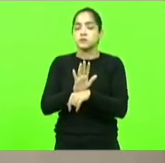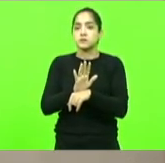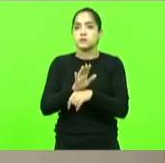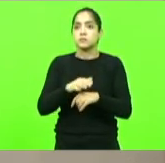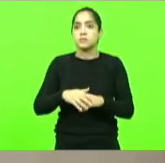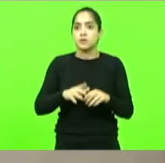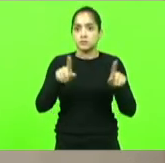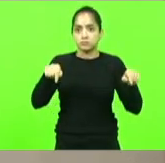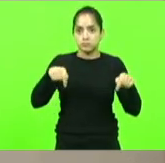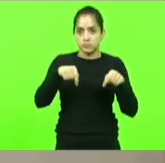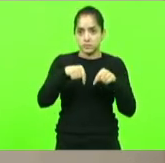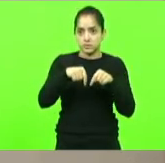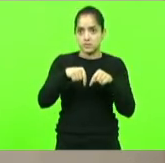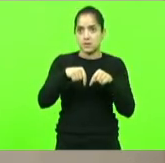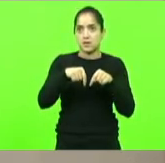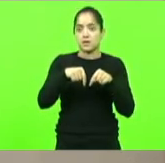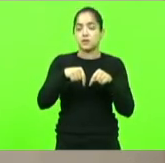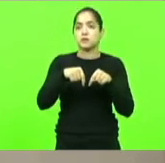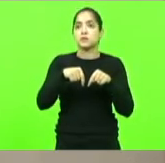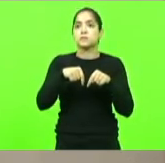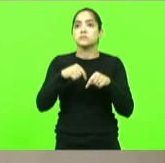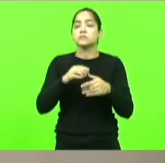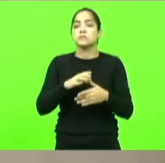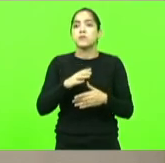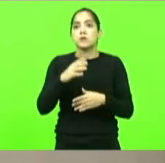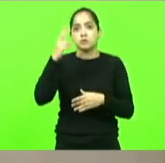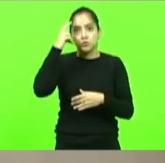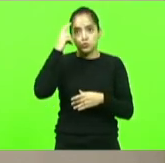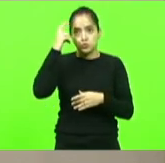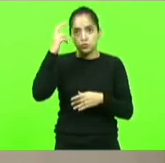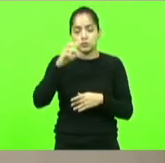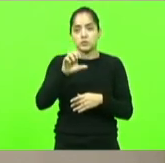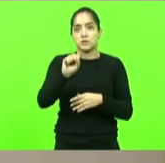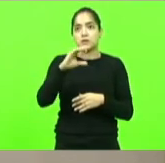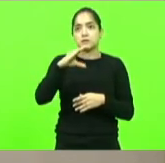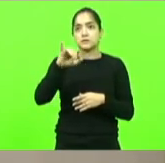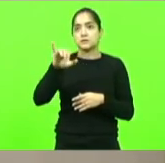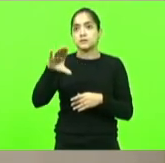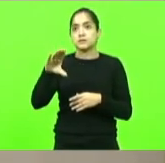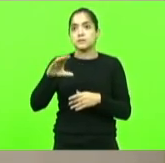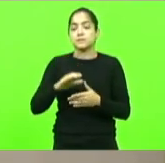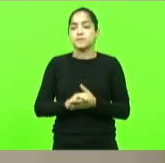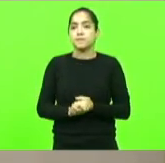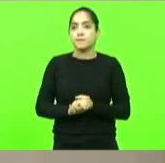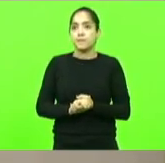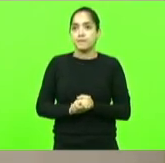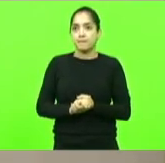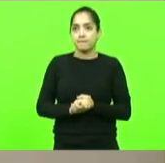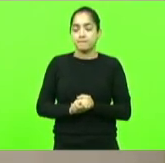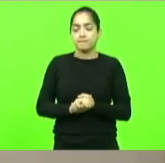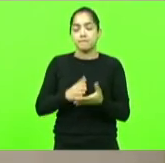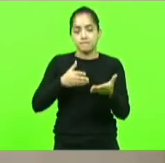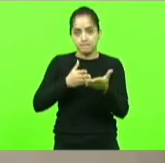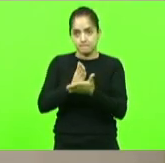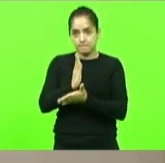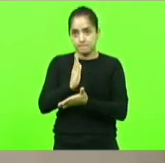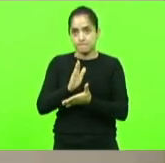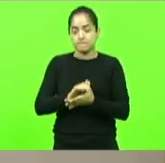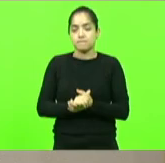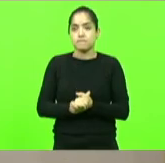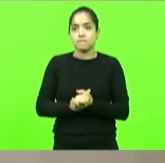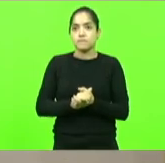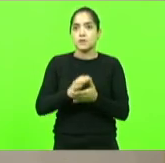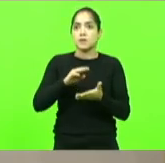a sala de cinema do centro integrado de cultura SIC deputados que aprovam permaneçam como se encontra aprovado por unanimidade